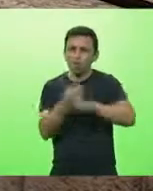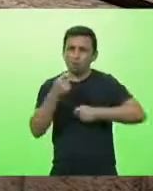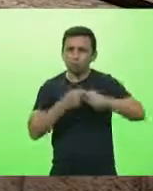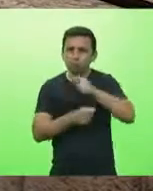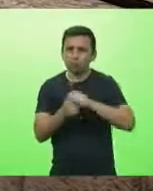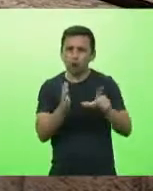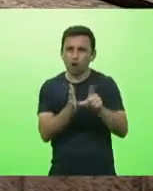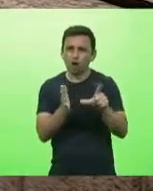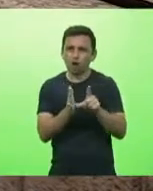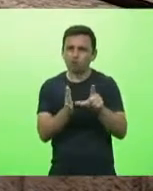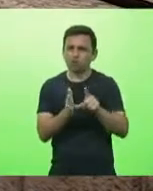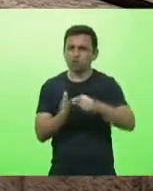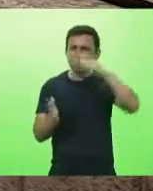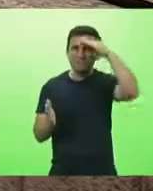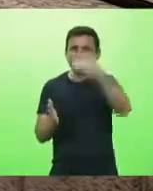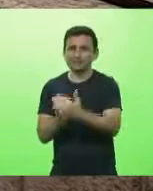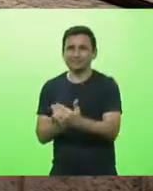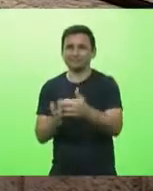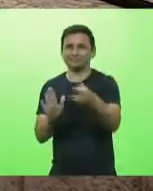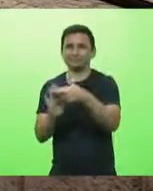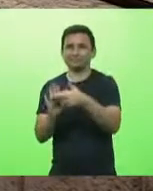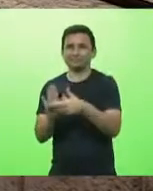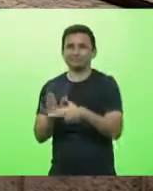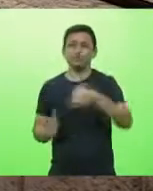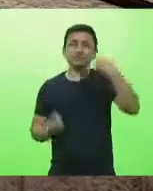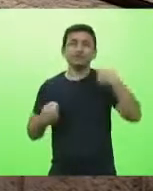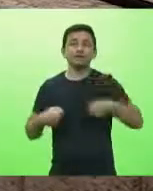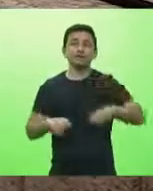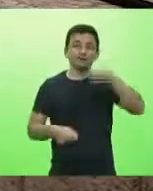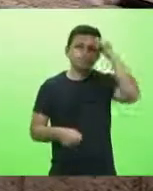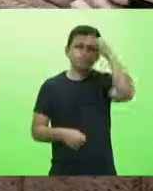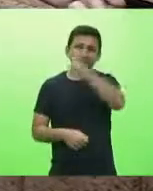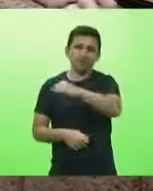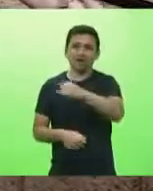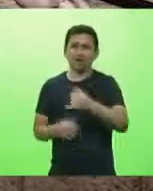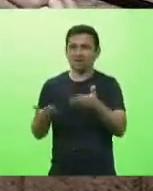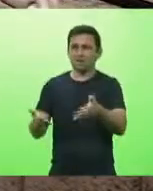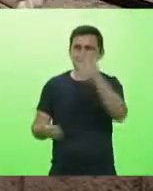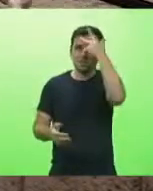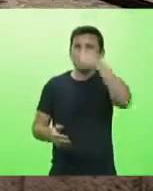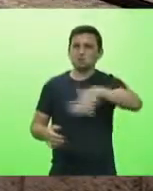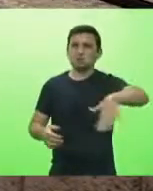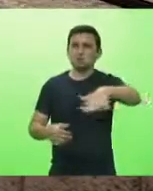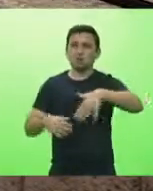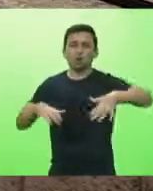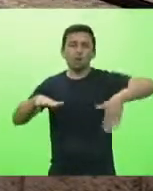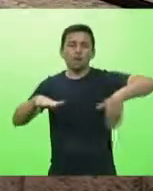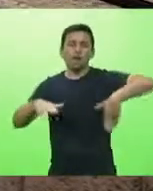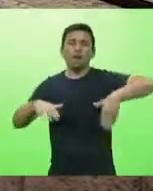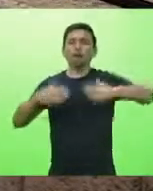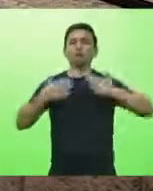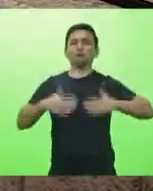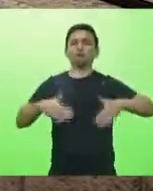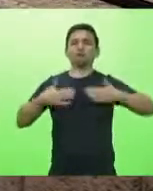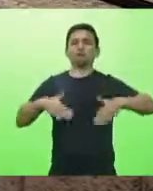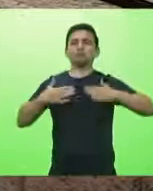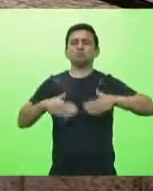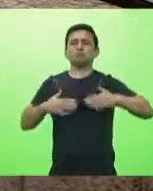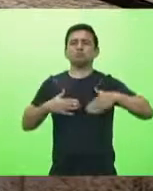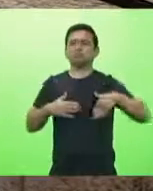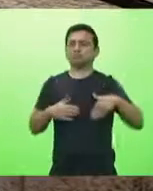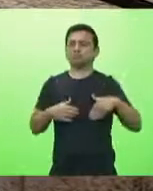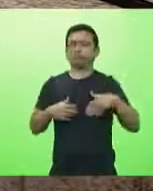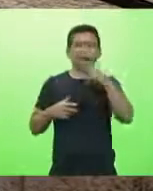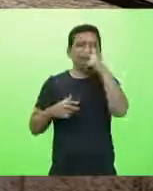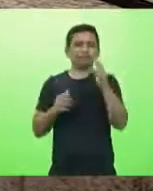seguem o regramento o nós temos que combater é a liberação do povo nas praias todo mundo sem máscara nas praias como nada fosse